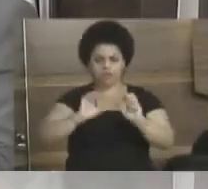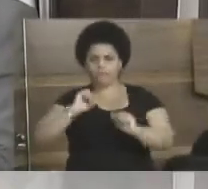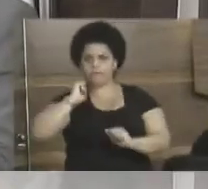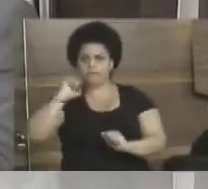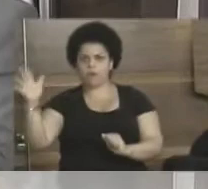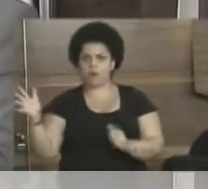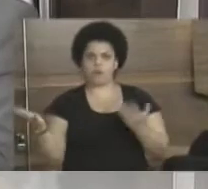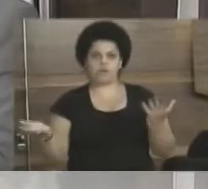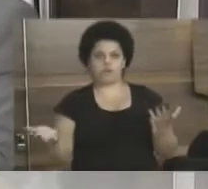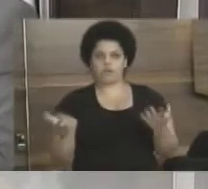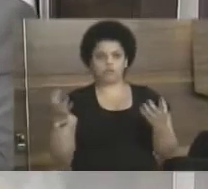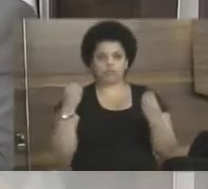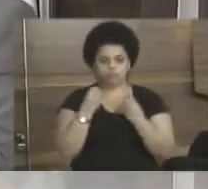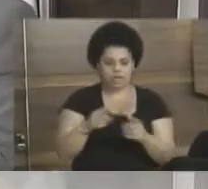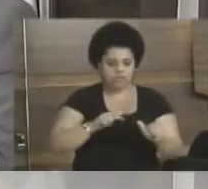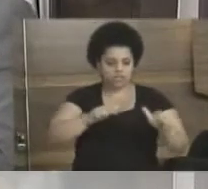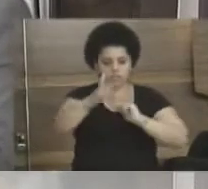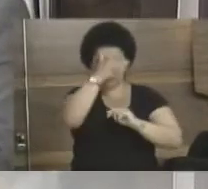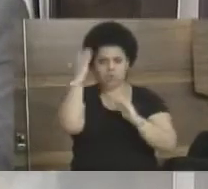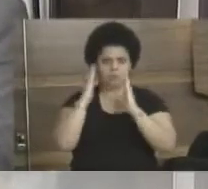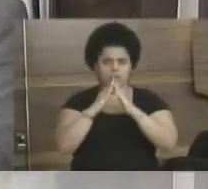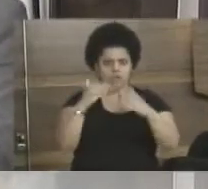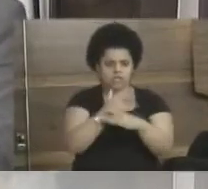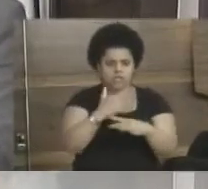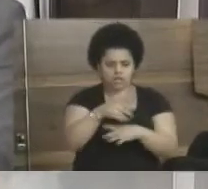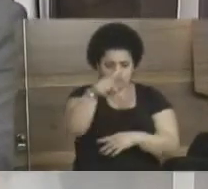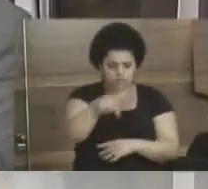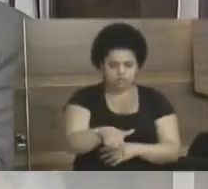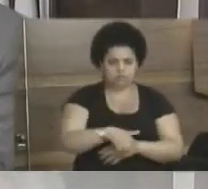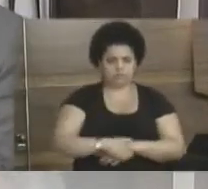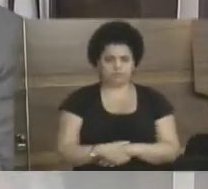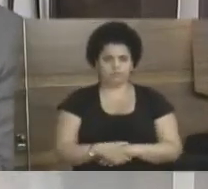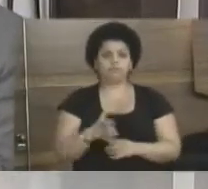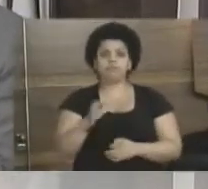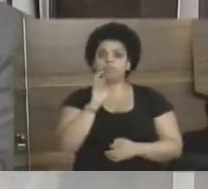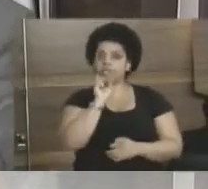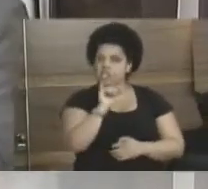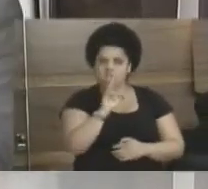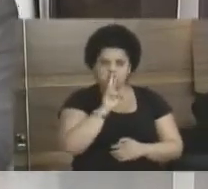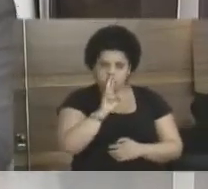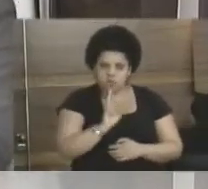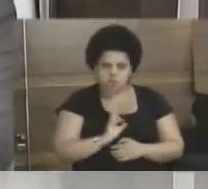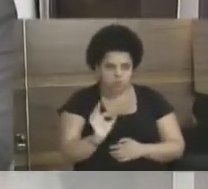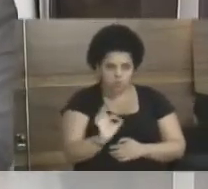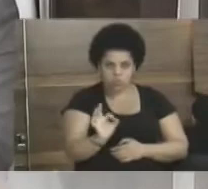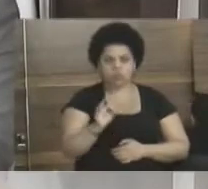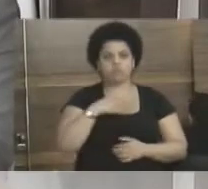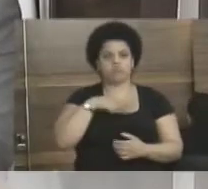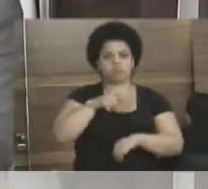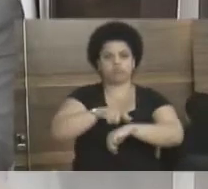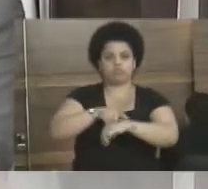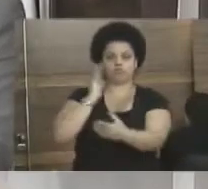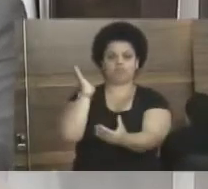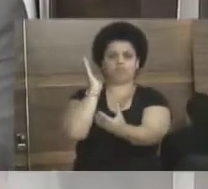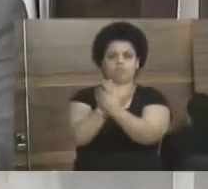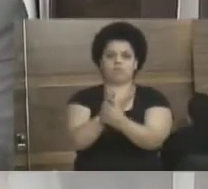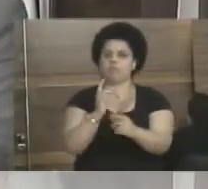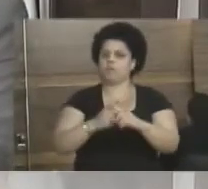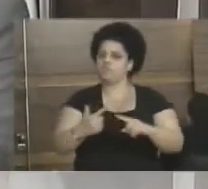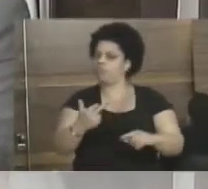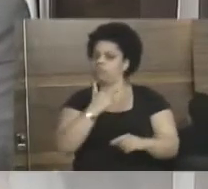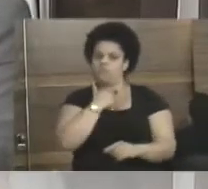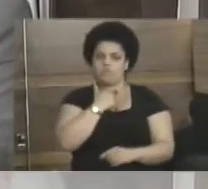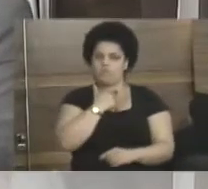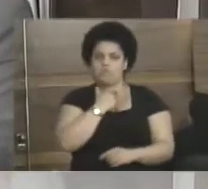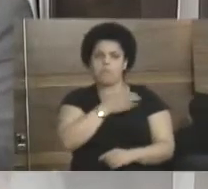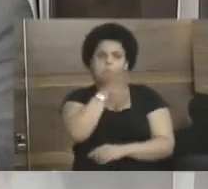e que ainda não emprega quem é daqui. Então, eu quero que ela responda esse ofício, se não responder o ofício, nós vamos entrar com uma ação, porque desse jeito não vai